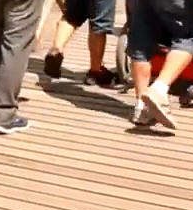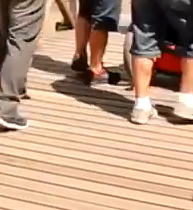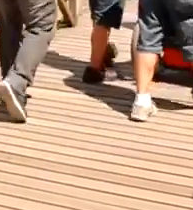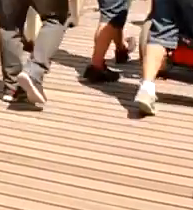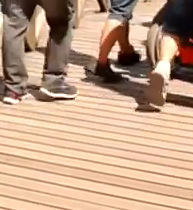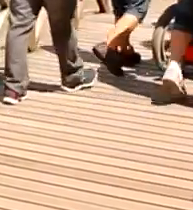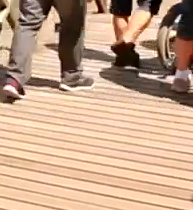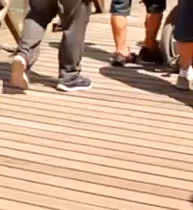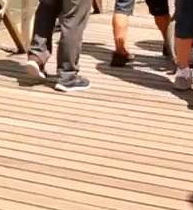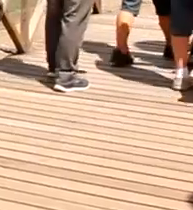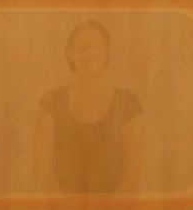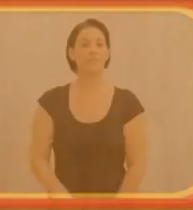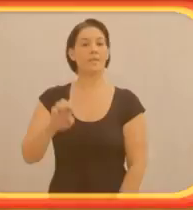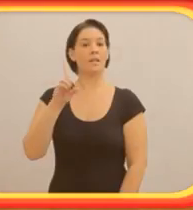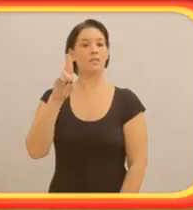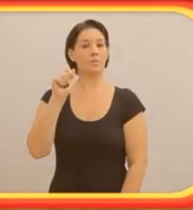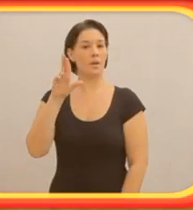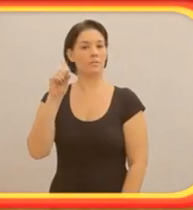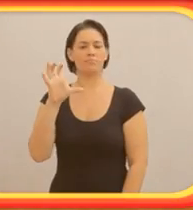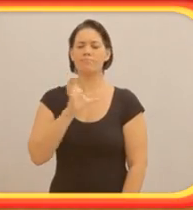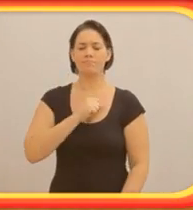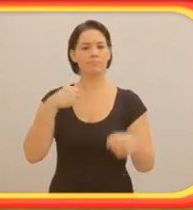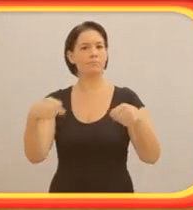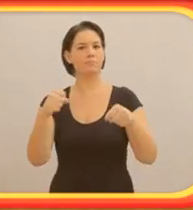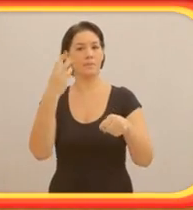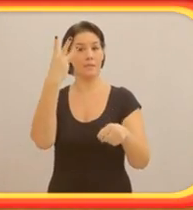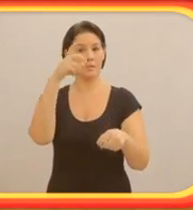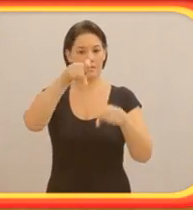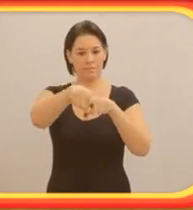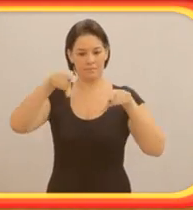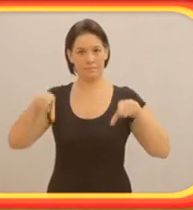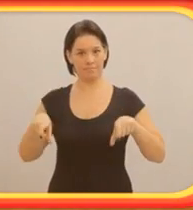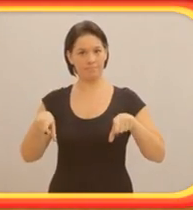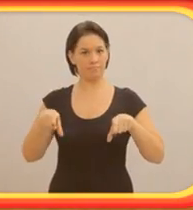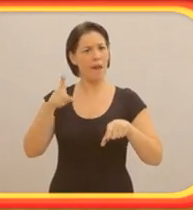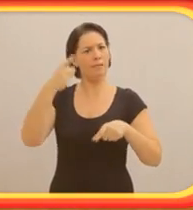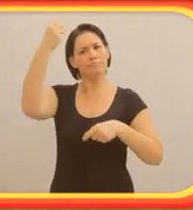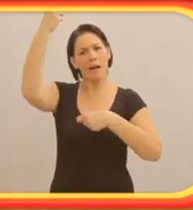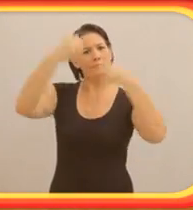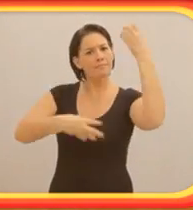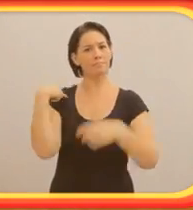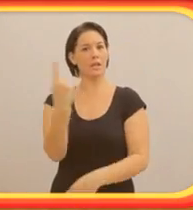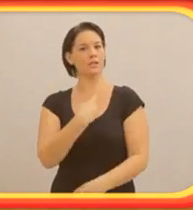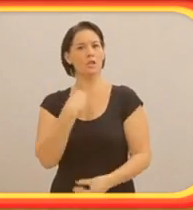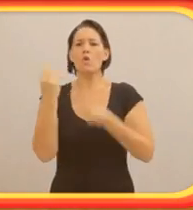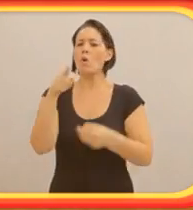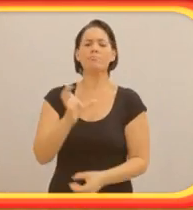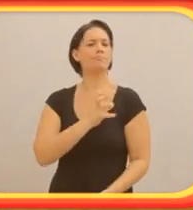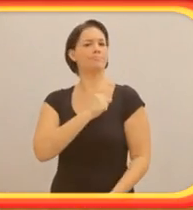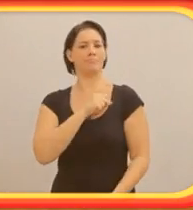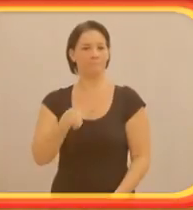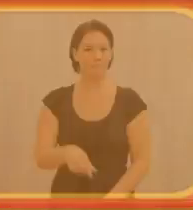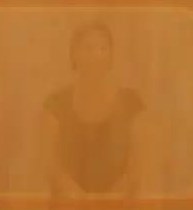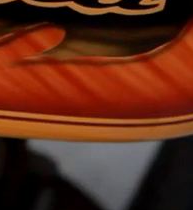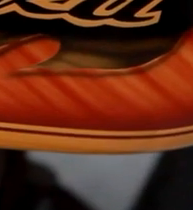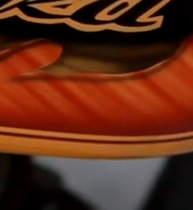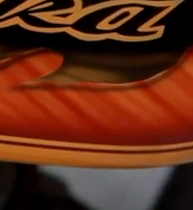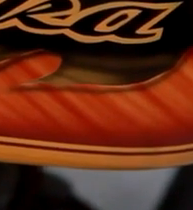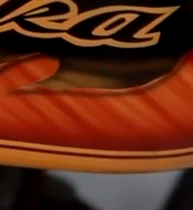fundo, prédios. Eduardo adora andar de triciclo. Ele conta para a gente sobre essa grande paixão.